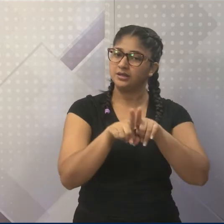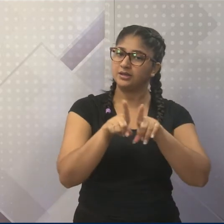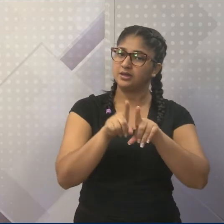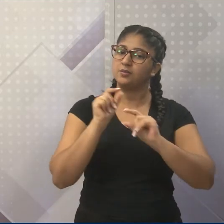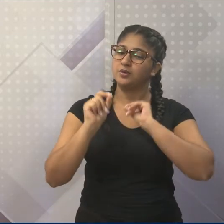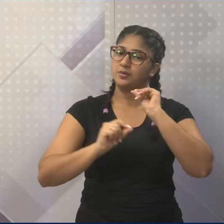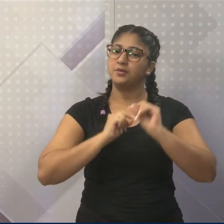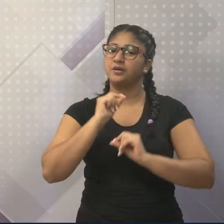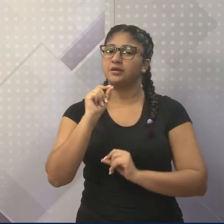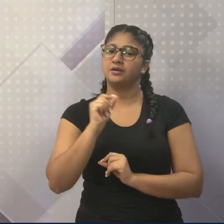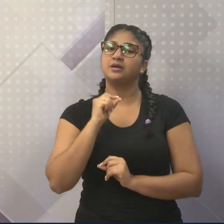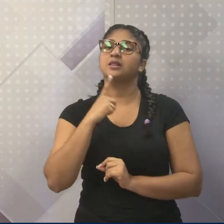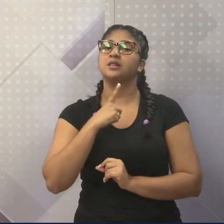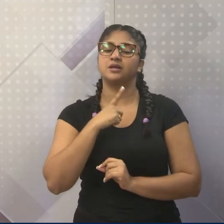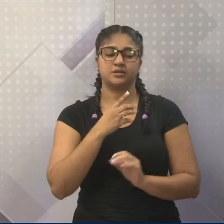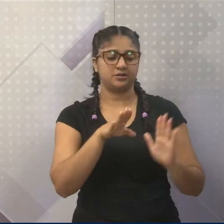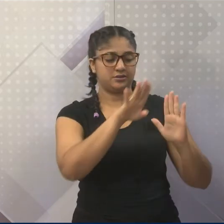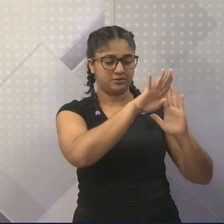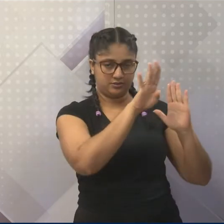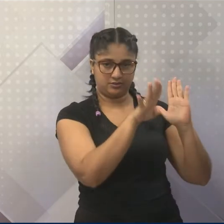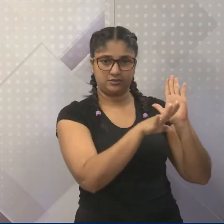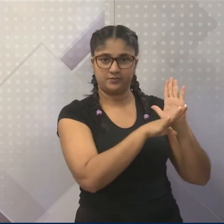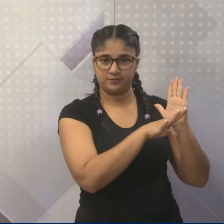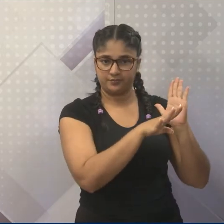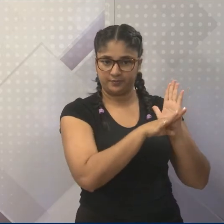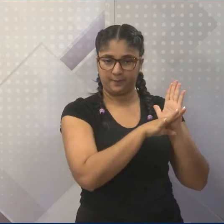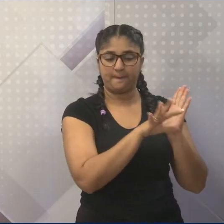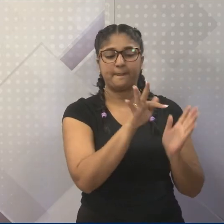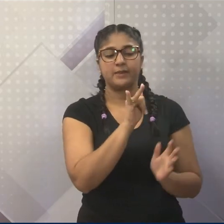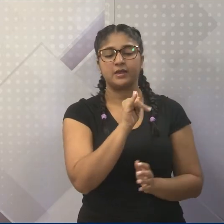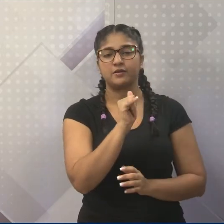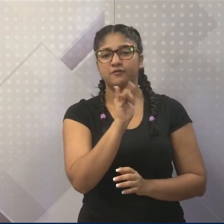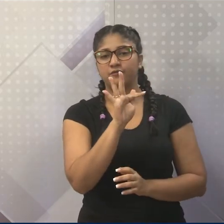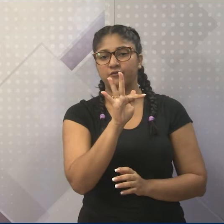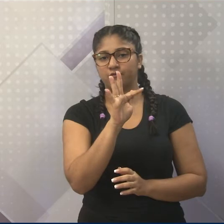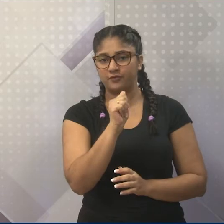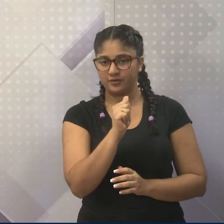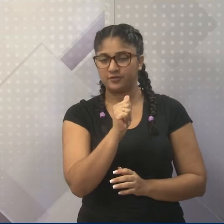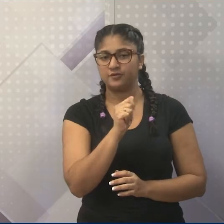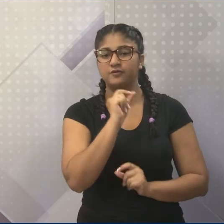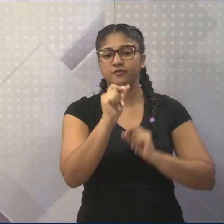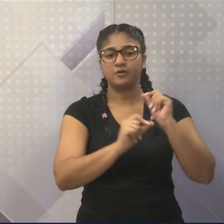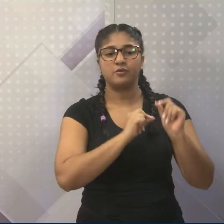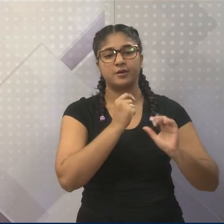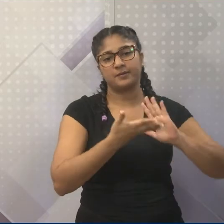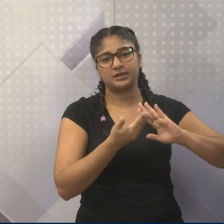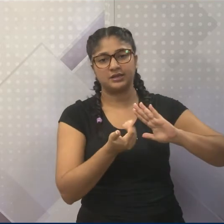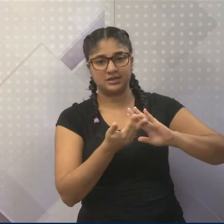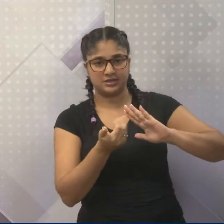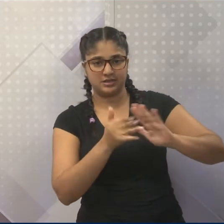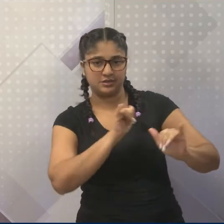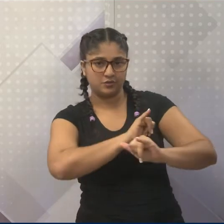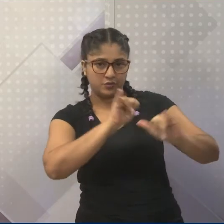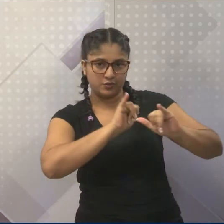do outro lado, o All Sports, trazendo sobre FIFA, multa verdão e exige retirada da publicidade do primeiro campeão mundial de